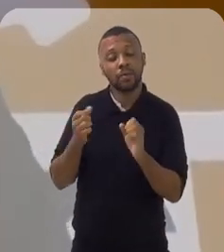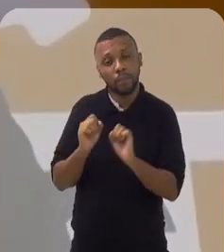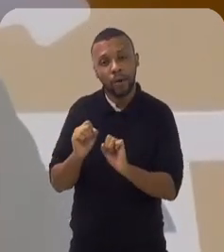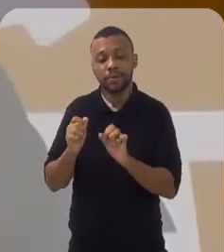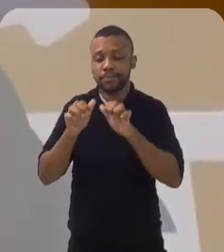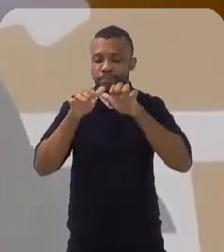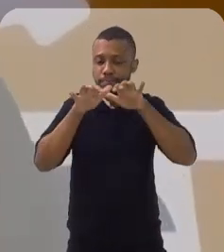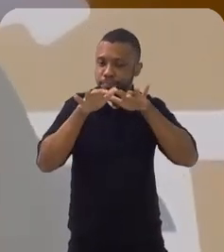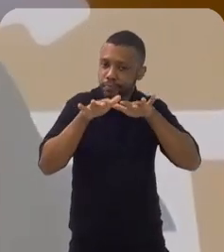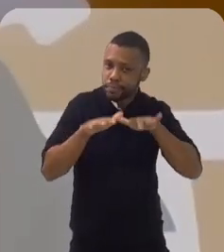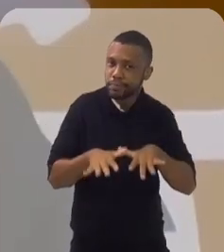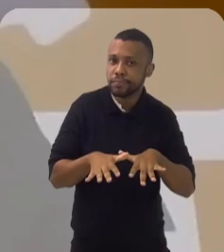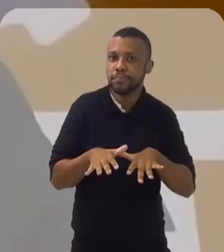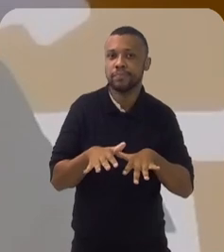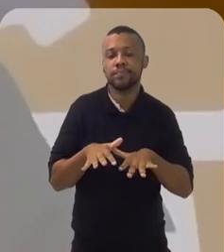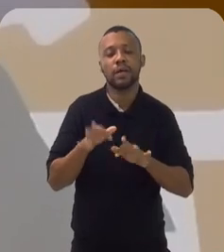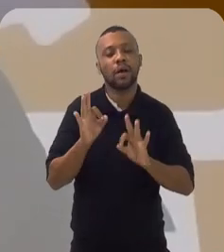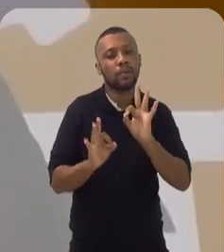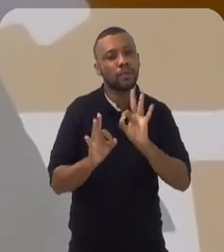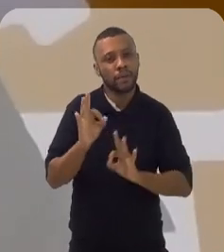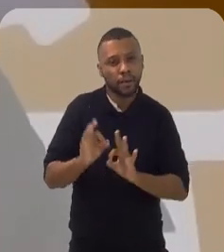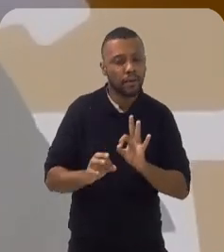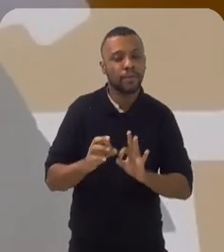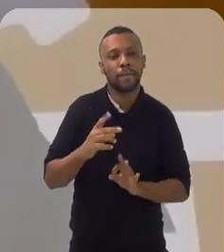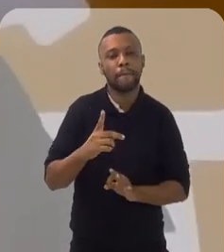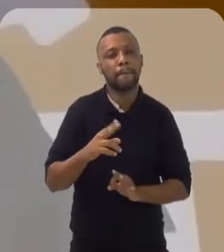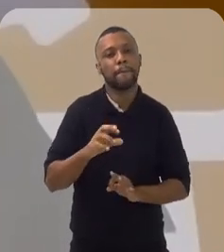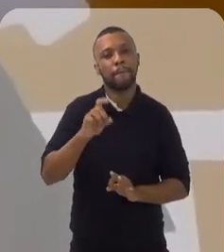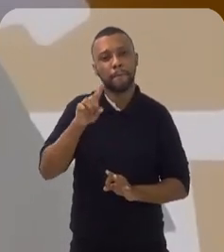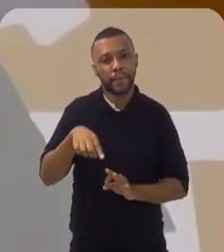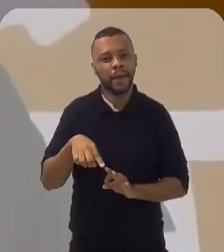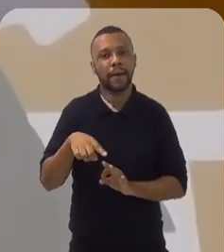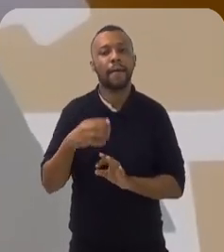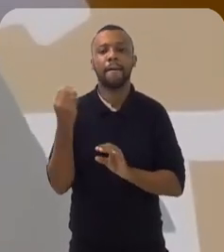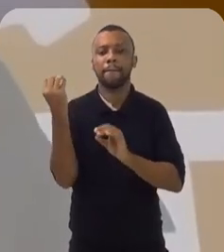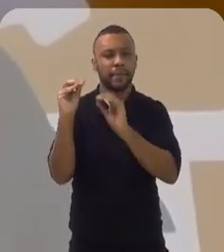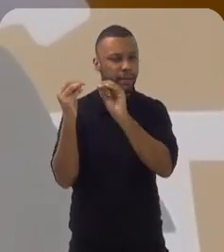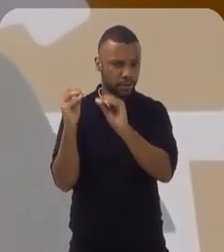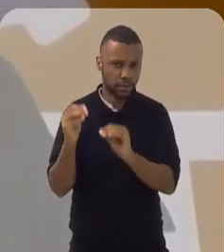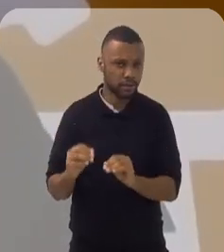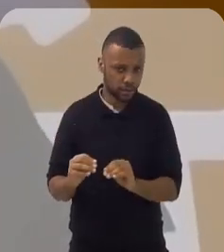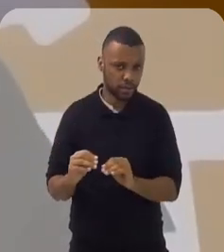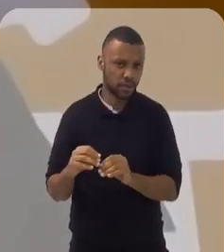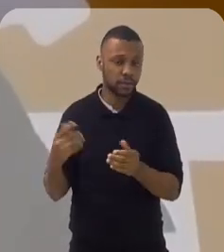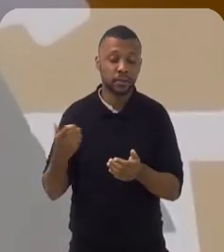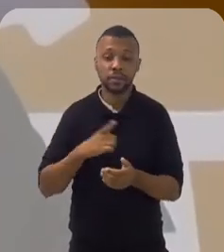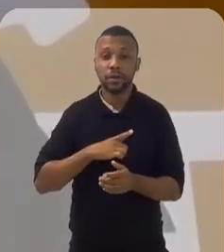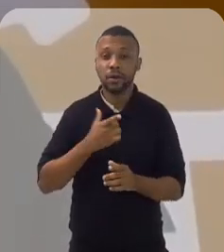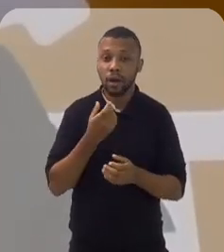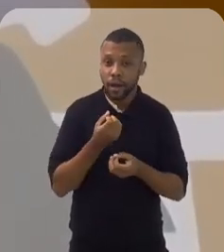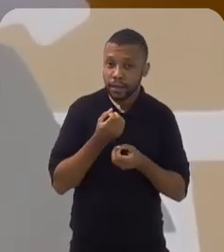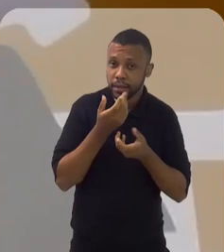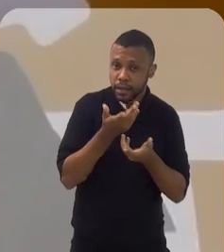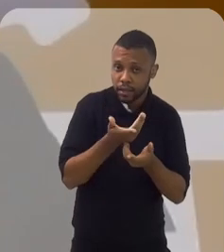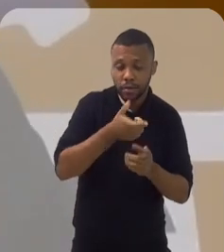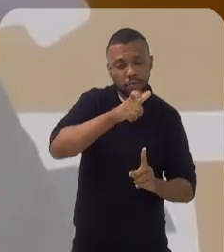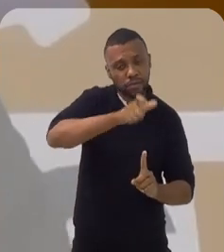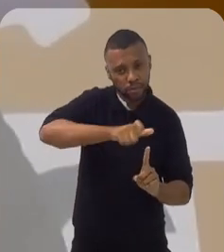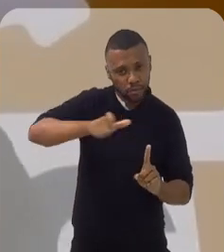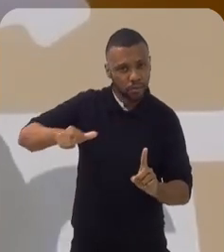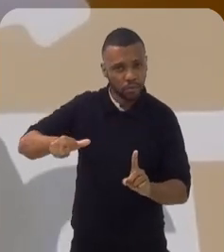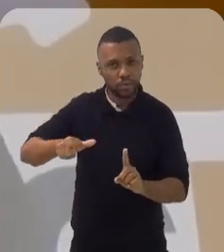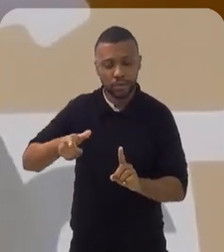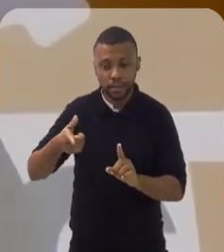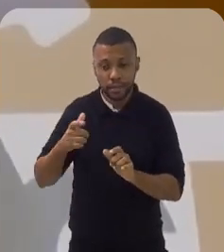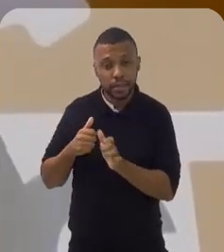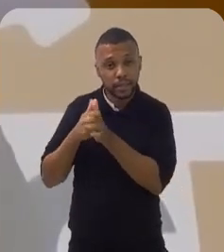através da declaração pré-preenchida. Então, a Receita Federal aposta que a utilização pelos contribuintes da declaração pré-preenchida